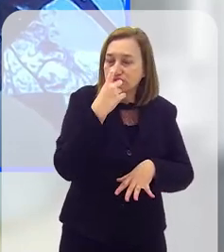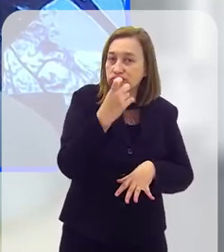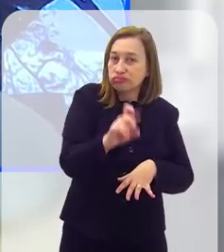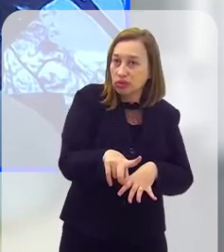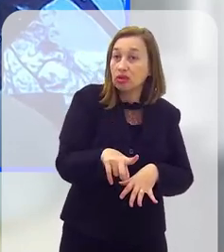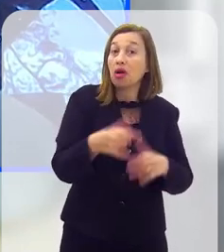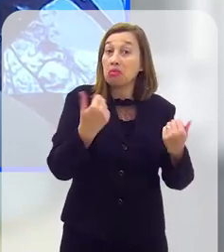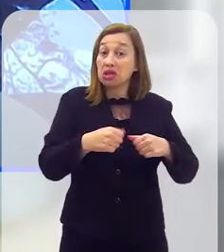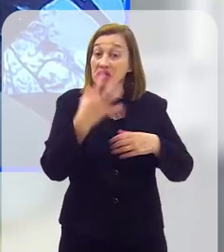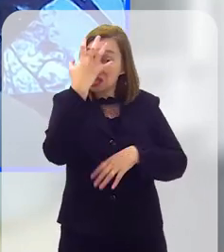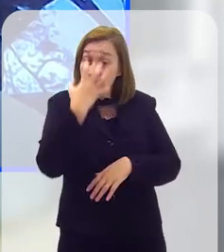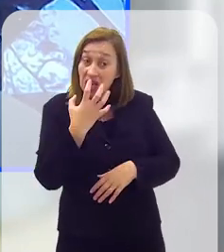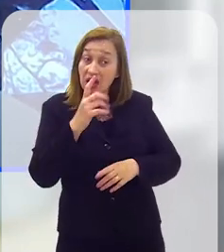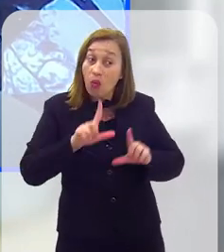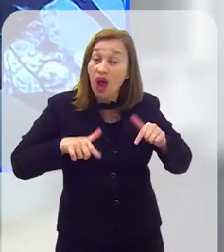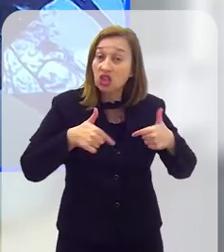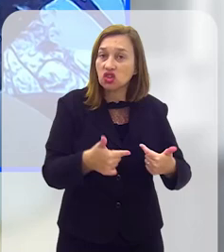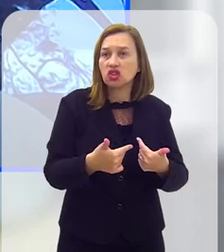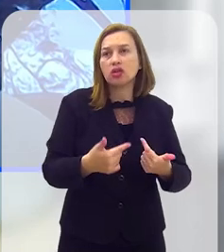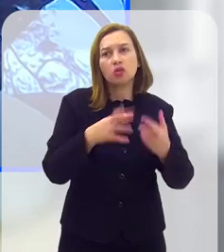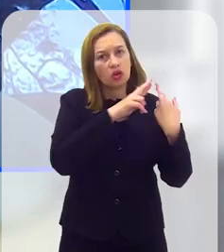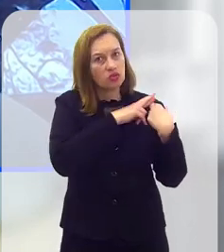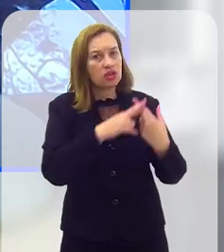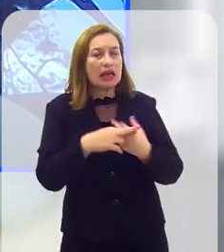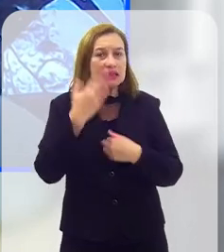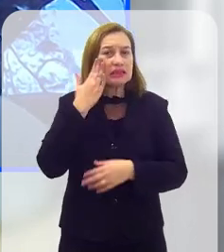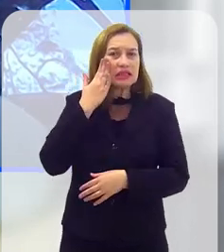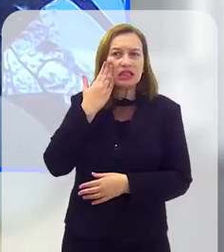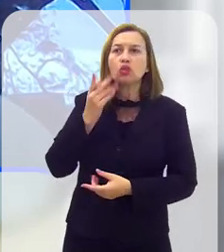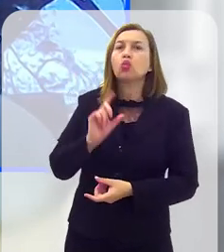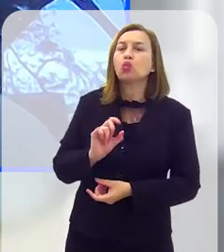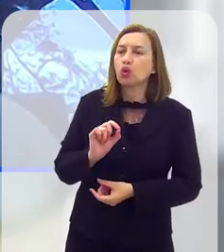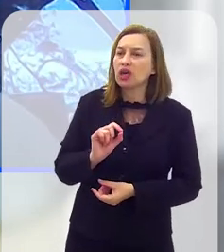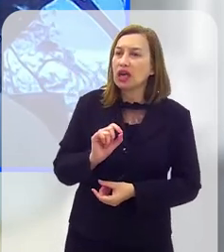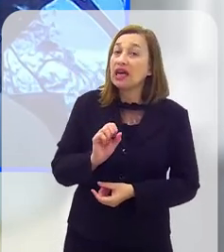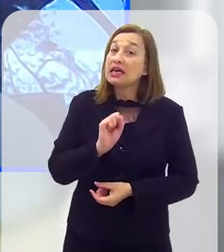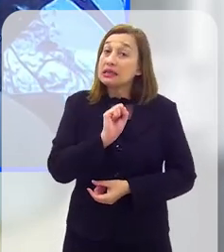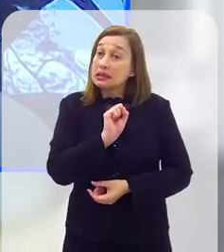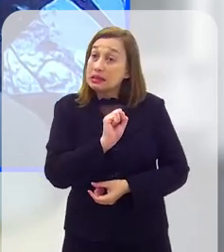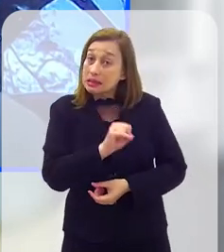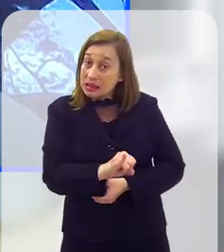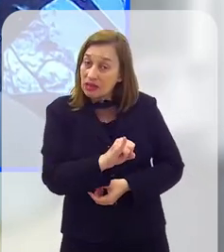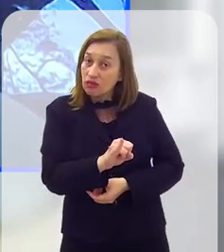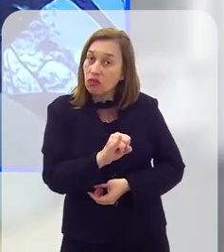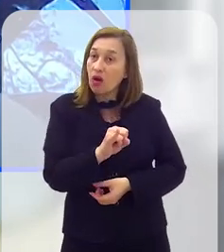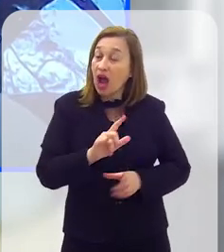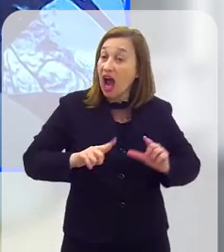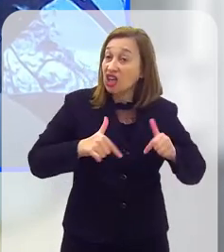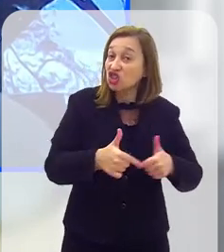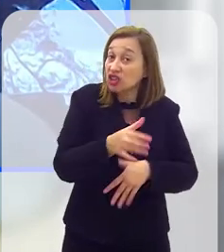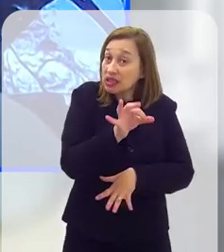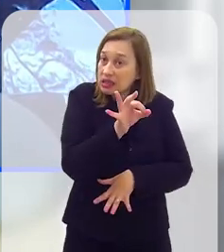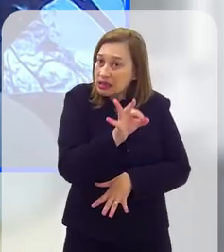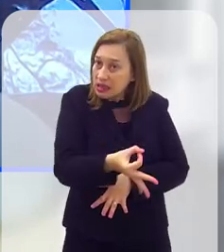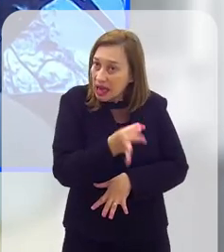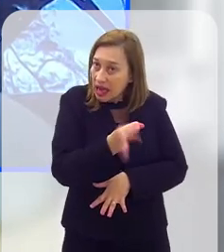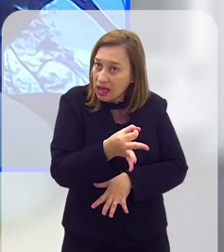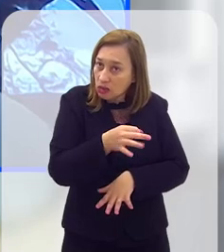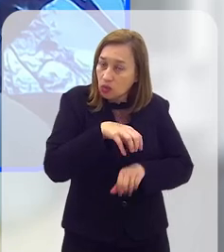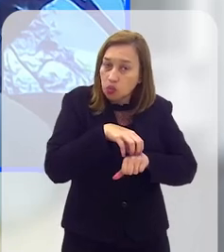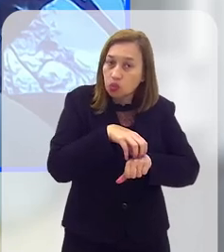ser tratada com seriedade, com responsabilidade, entendendo que, se for de forma correta,